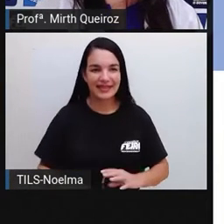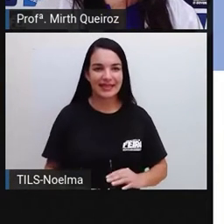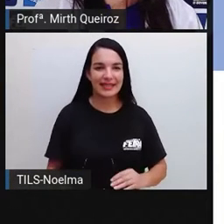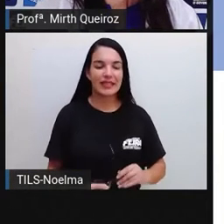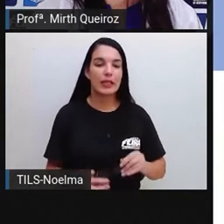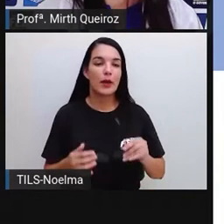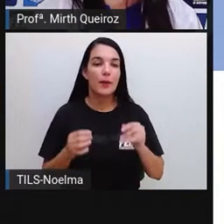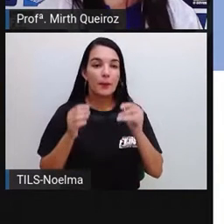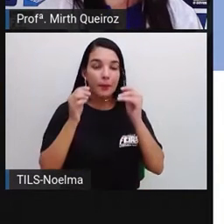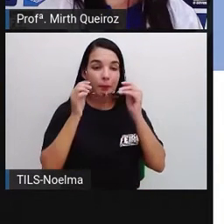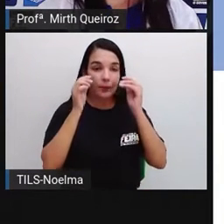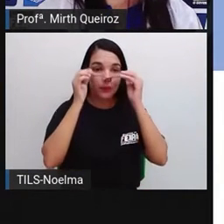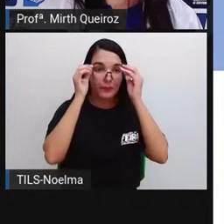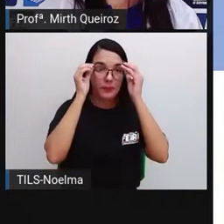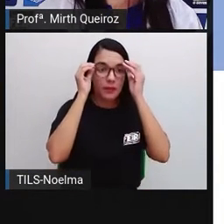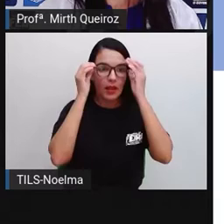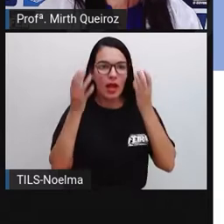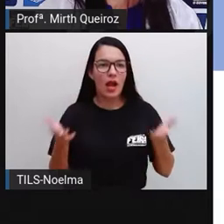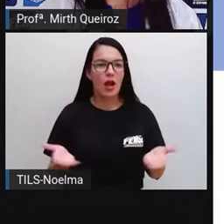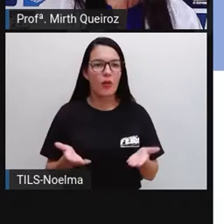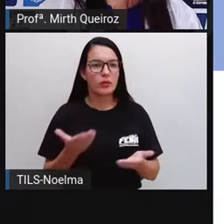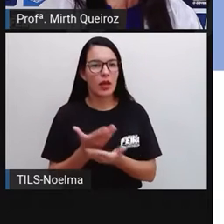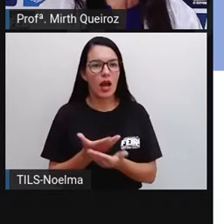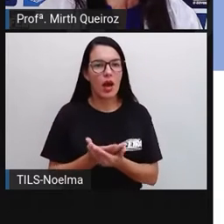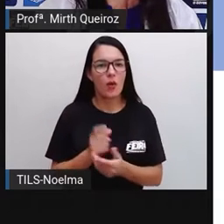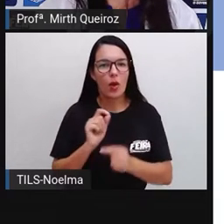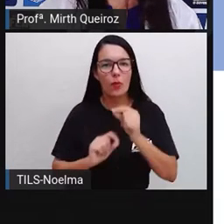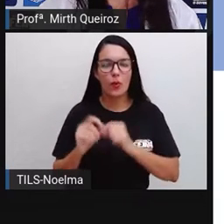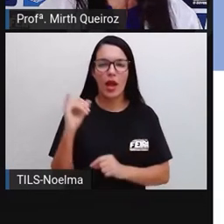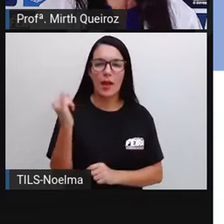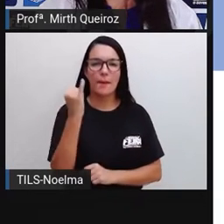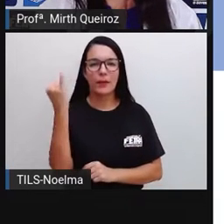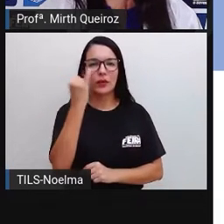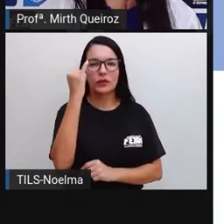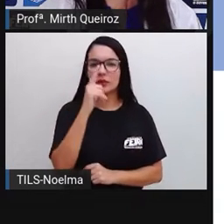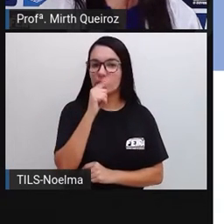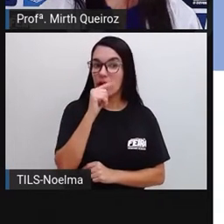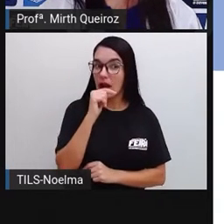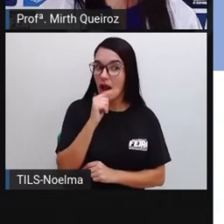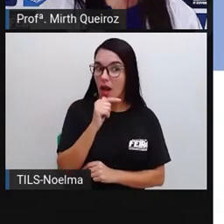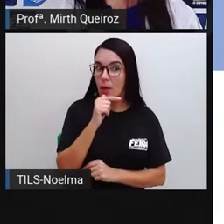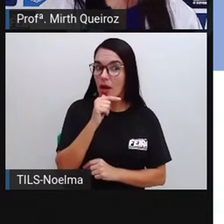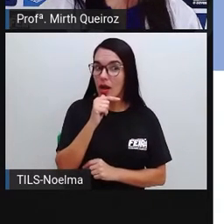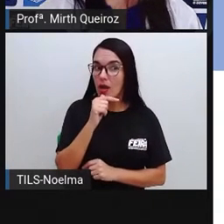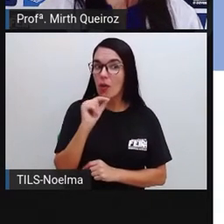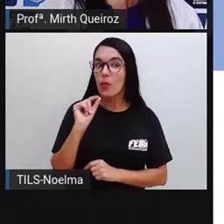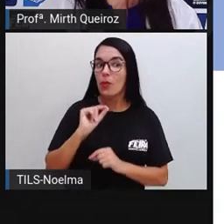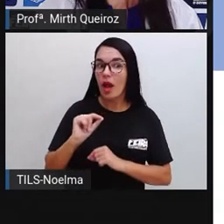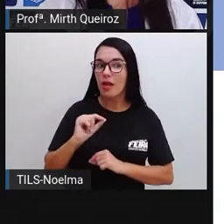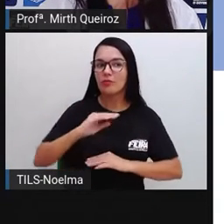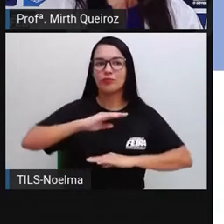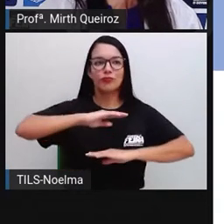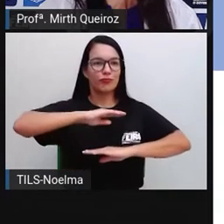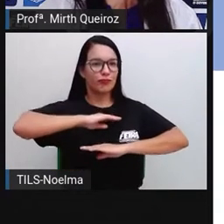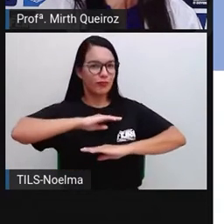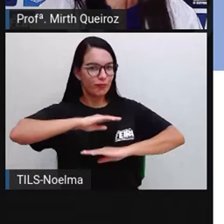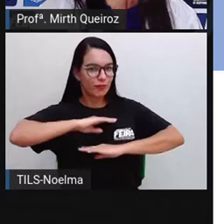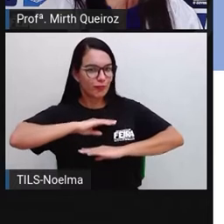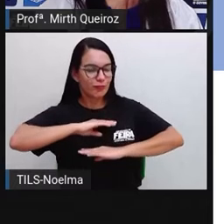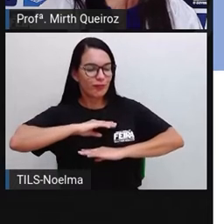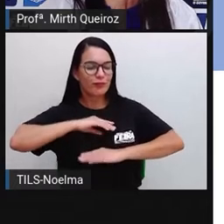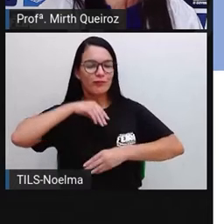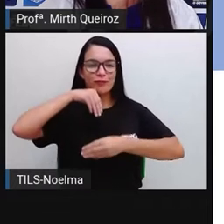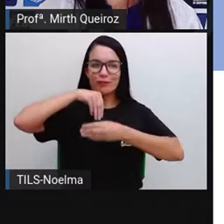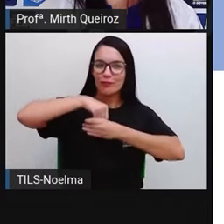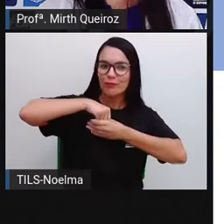Na aula de hoje nós falaremos sobre a importância da água para o corpo. Isso mesmo, todo mundo sabe que a gente